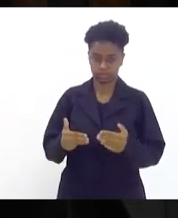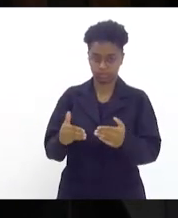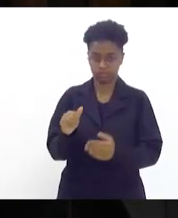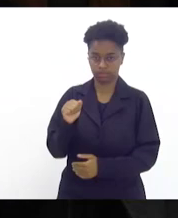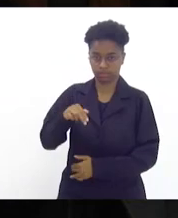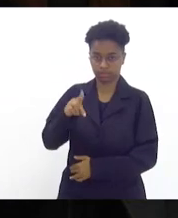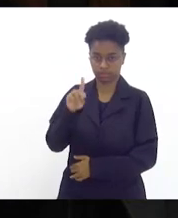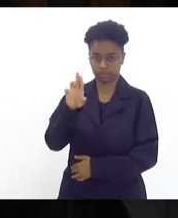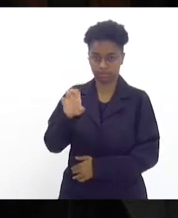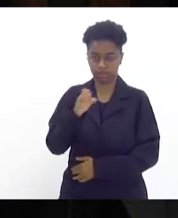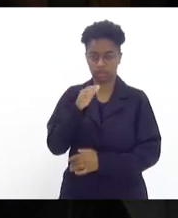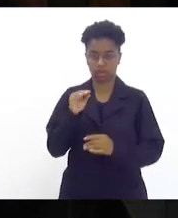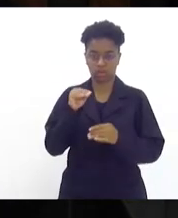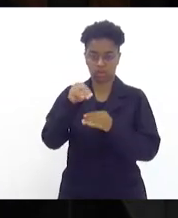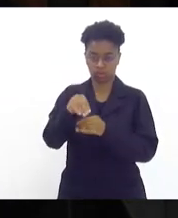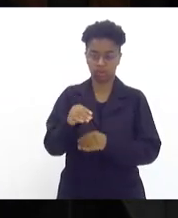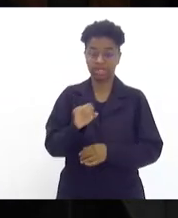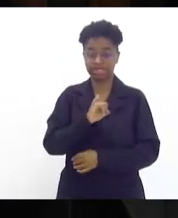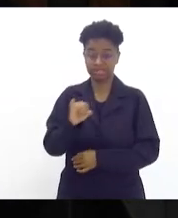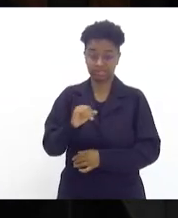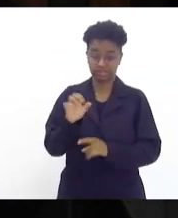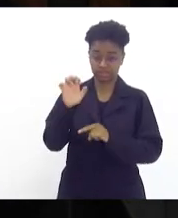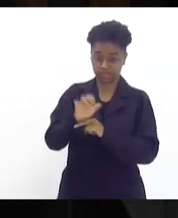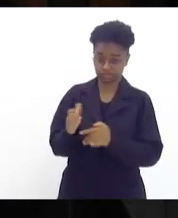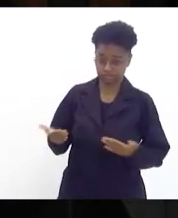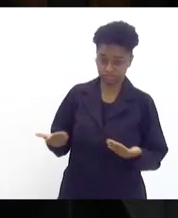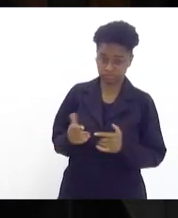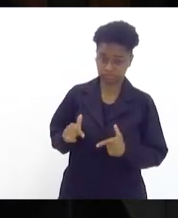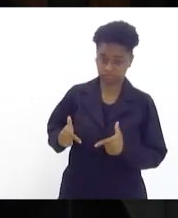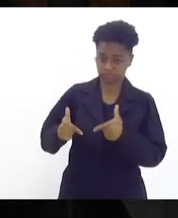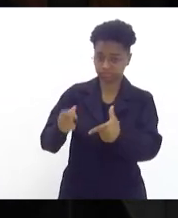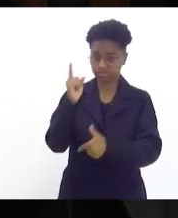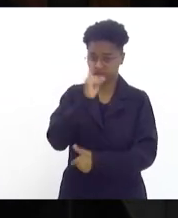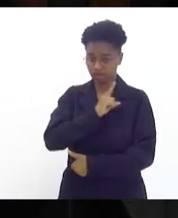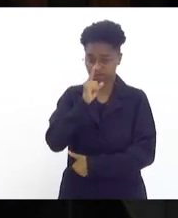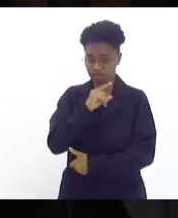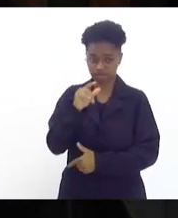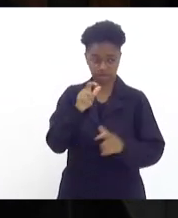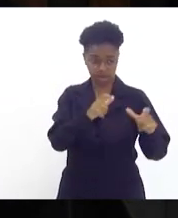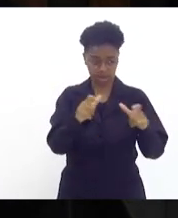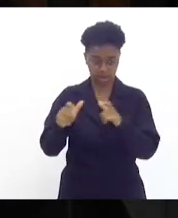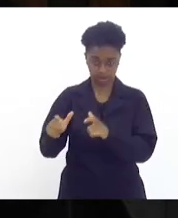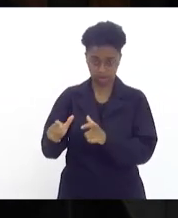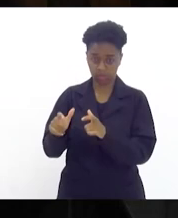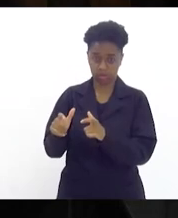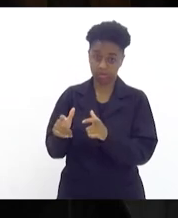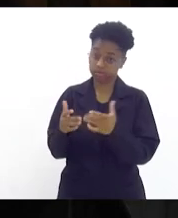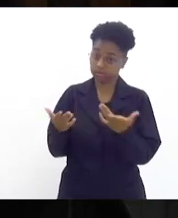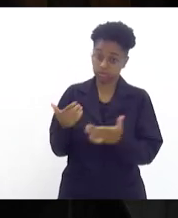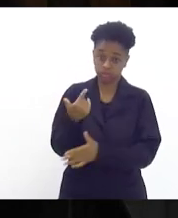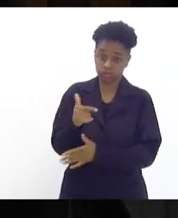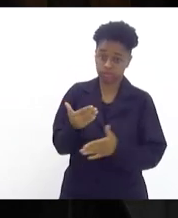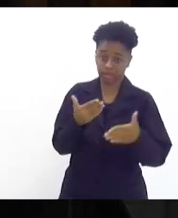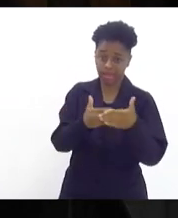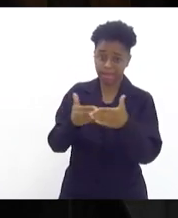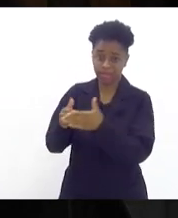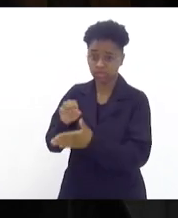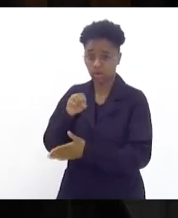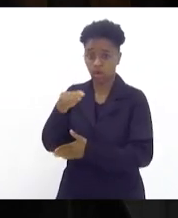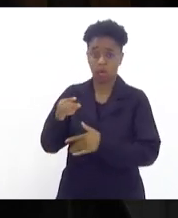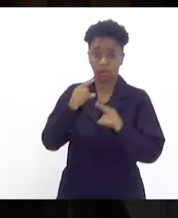colocou, se a atuação do Estado atualmente é deficiente nessas localidades, não é impedindo ou